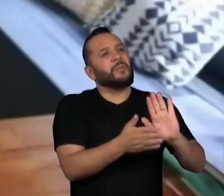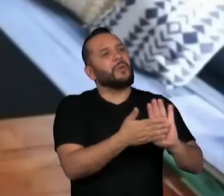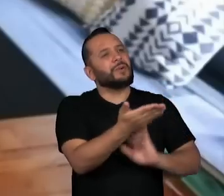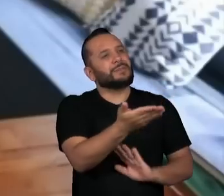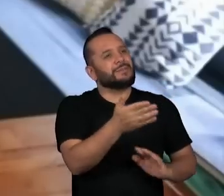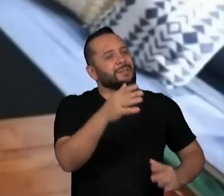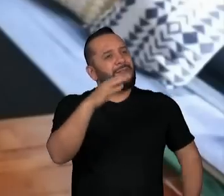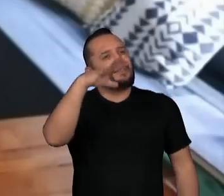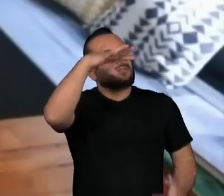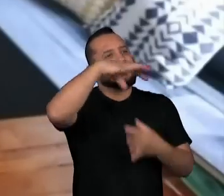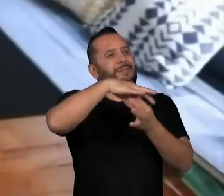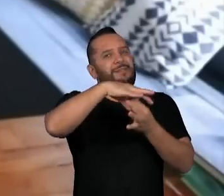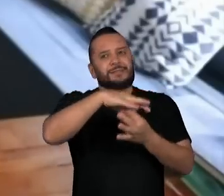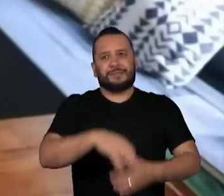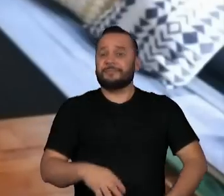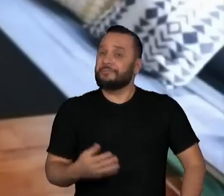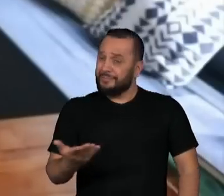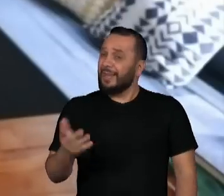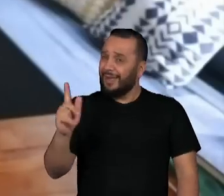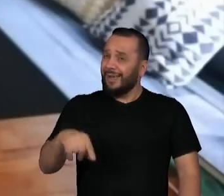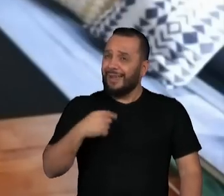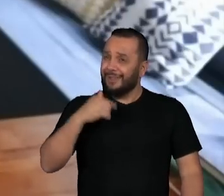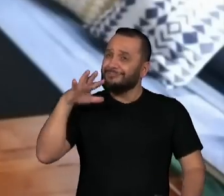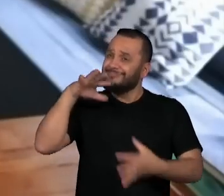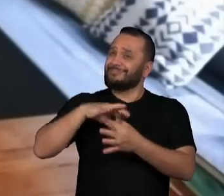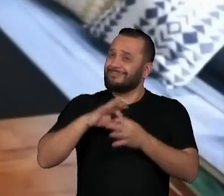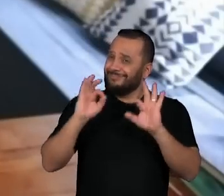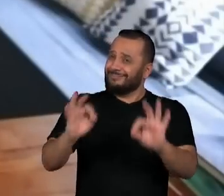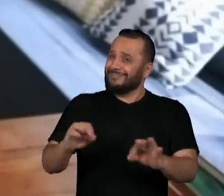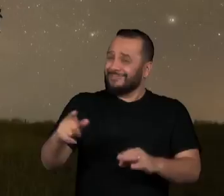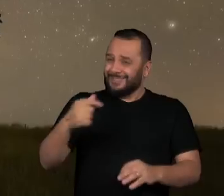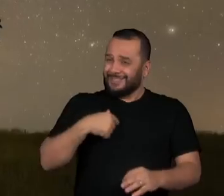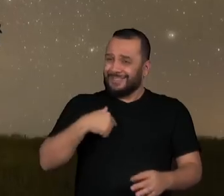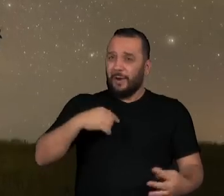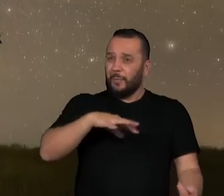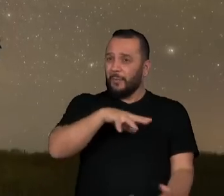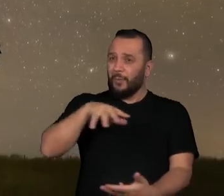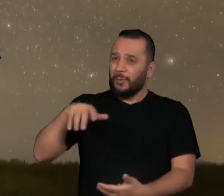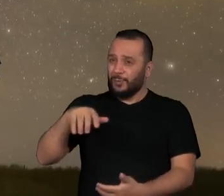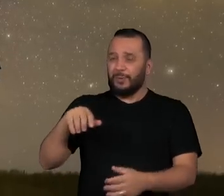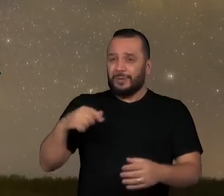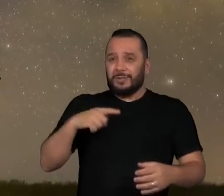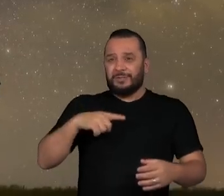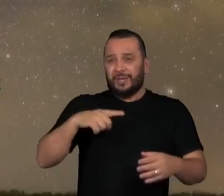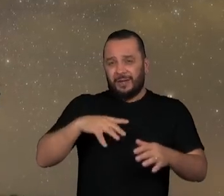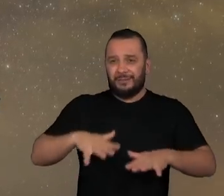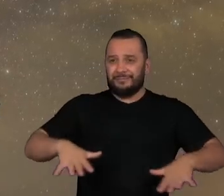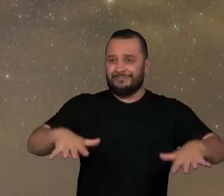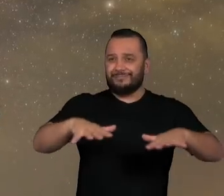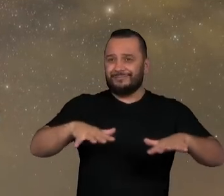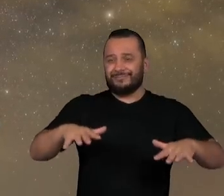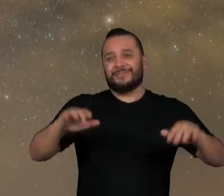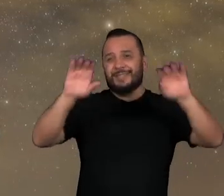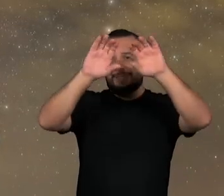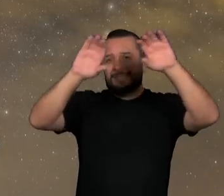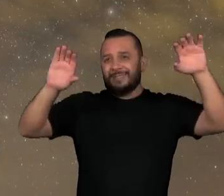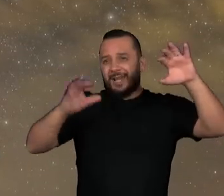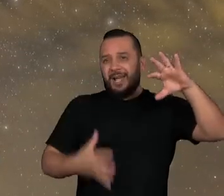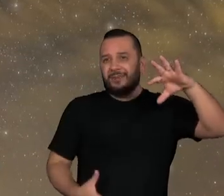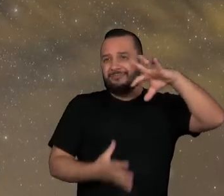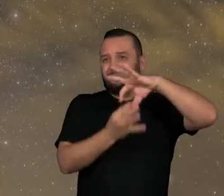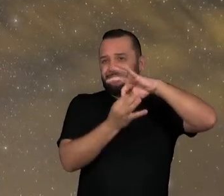A minha proposta é justamente fazer essa conexão entre terra e cosmos, né? Que a gente consiga entender que a